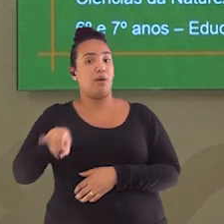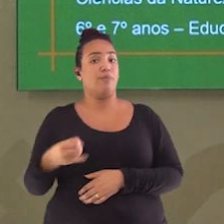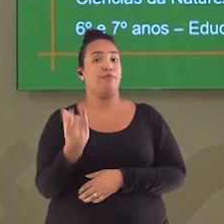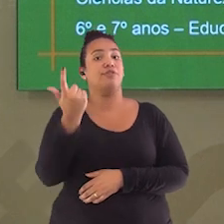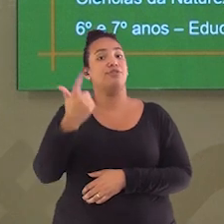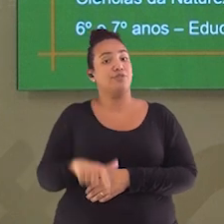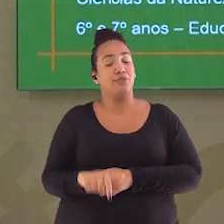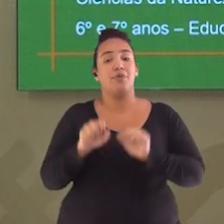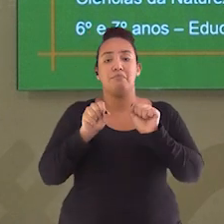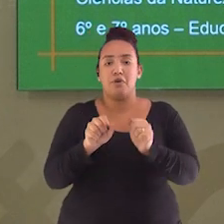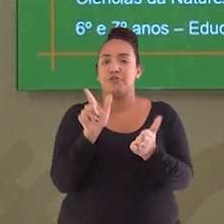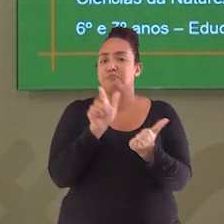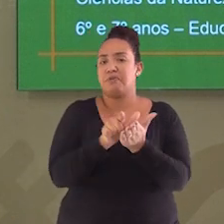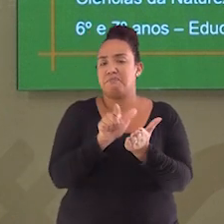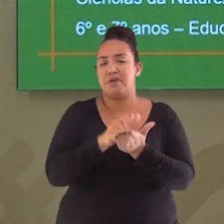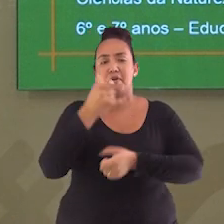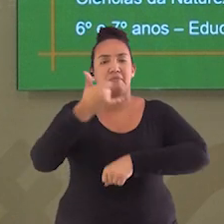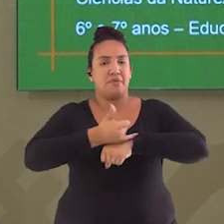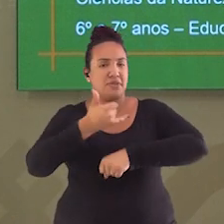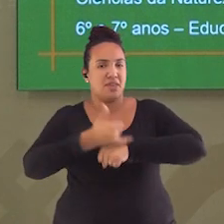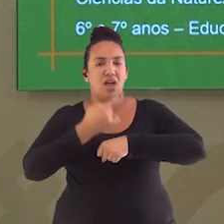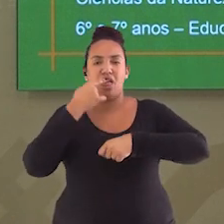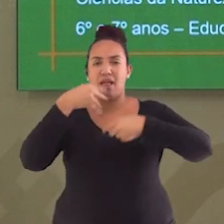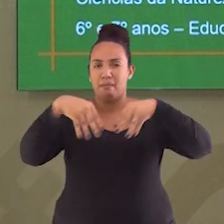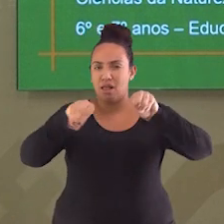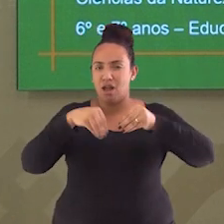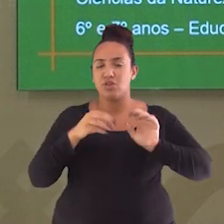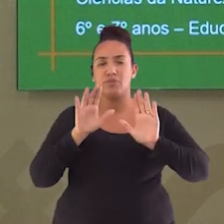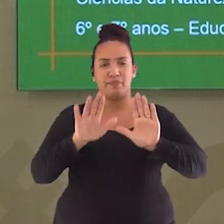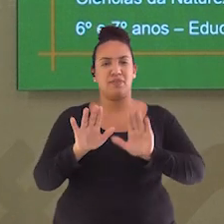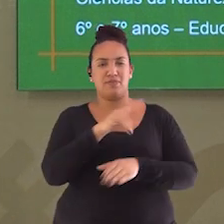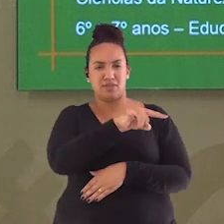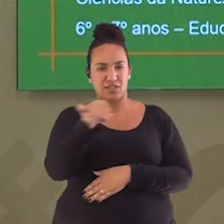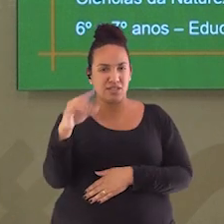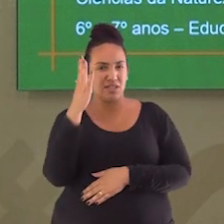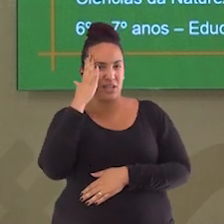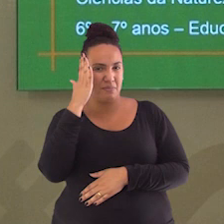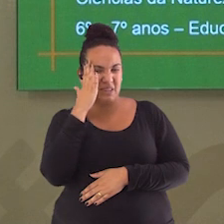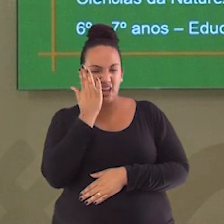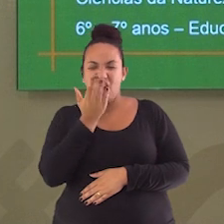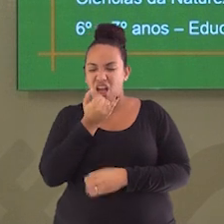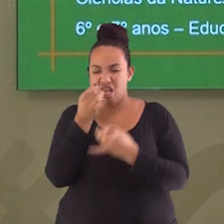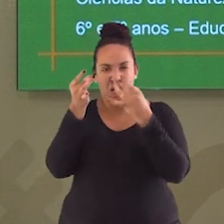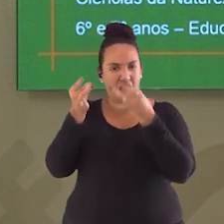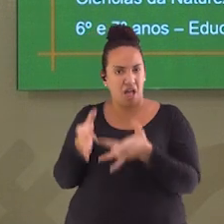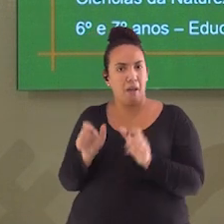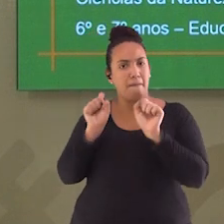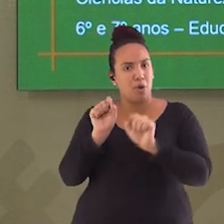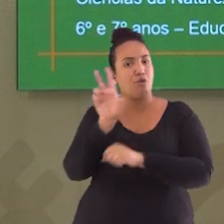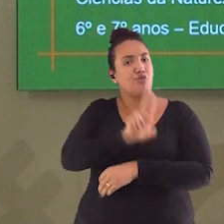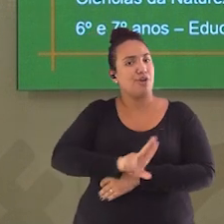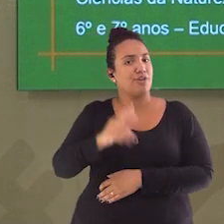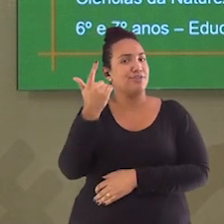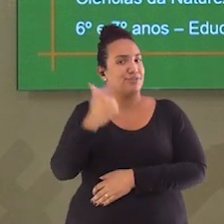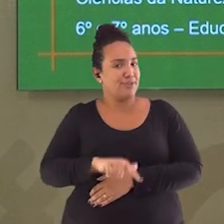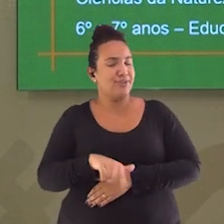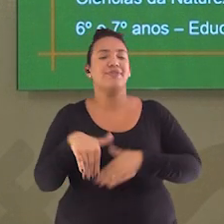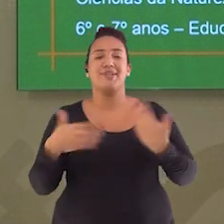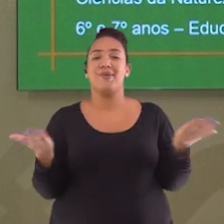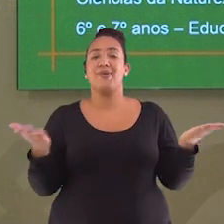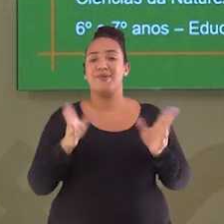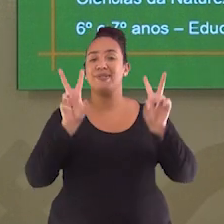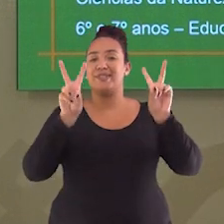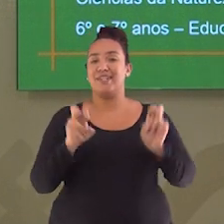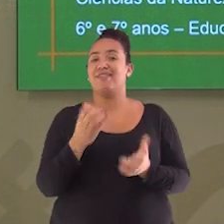metal, papel, plástico, mas você sabia que até restos de alimentos podem ter uma nova utilidade? Pois é. E ao tema da aula de hoje,